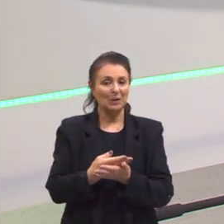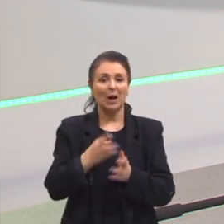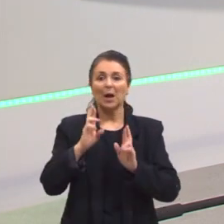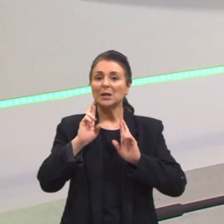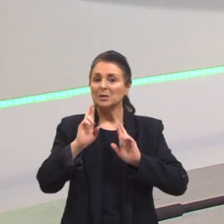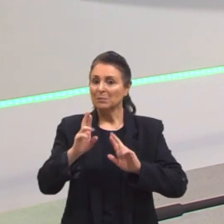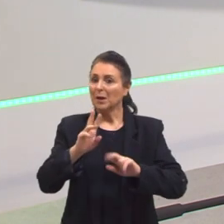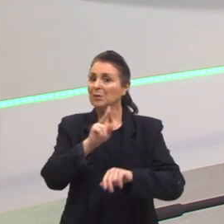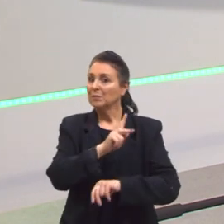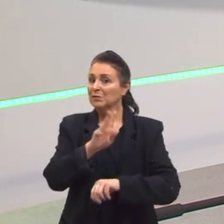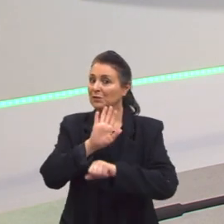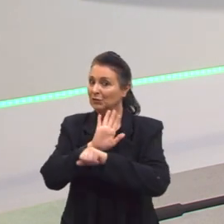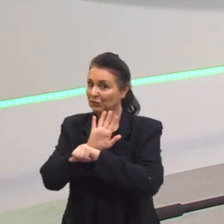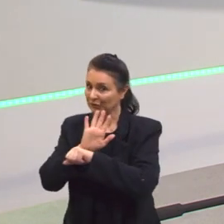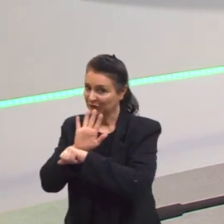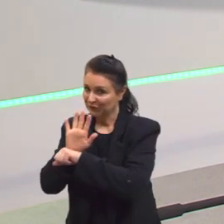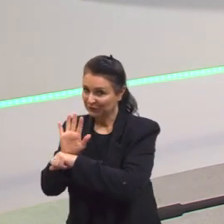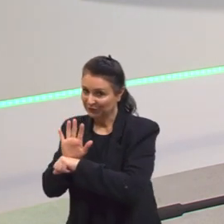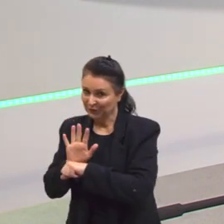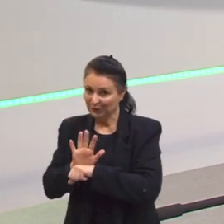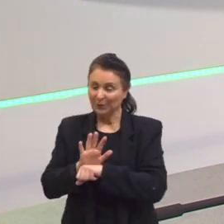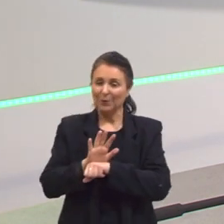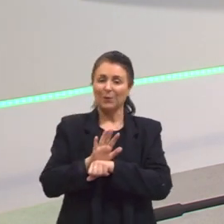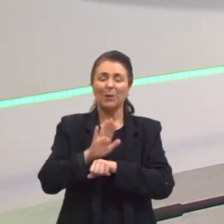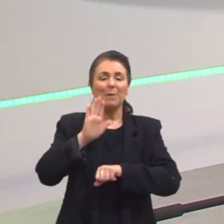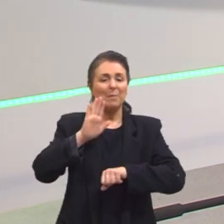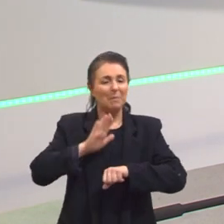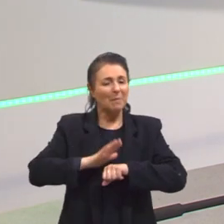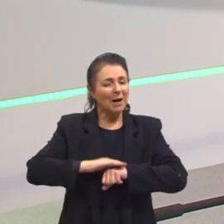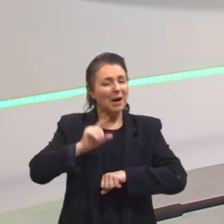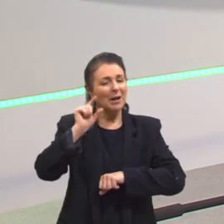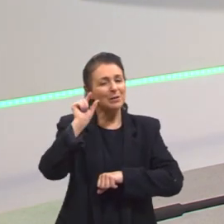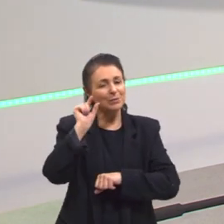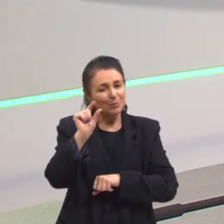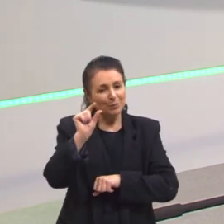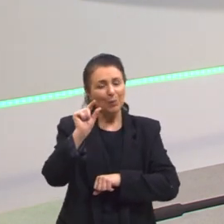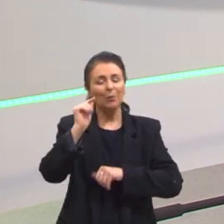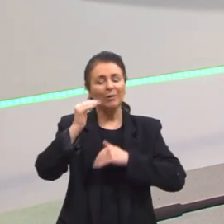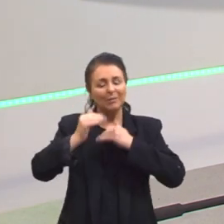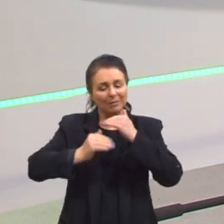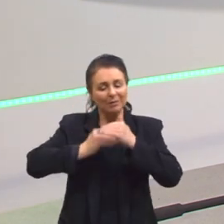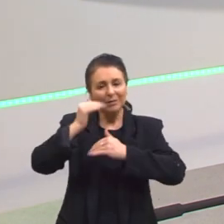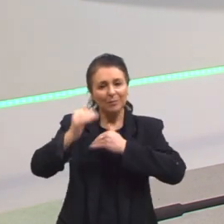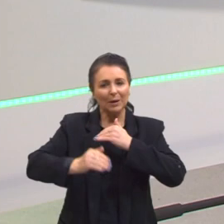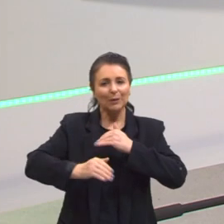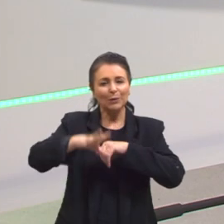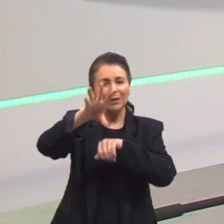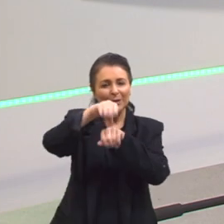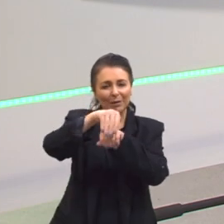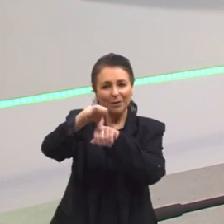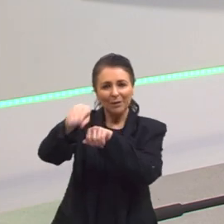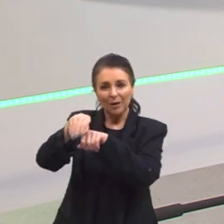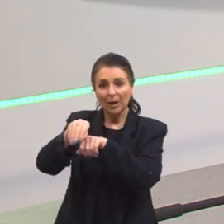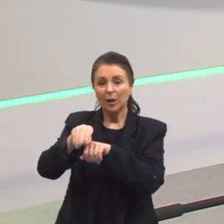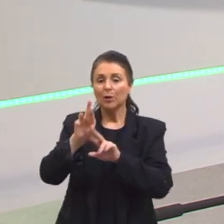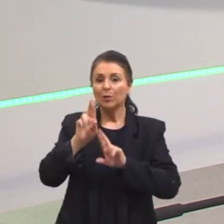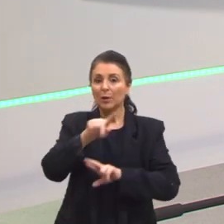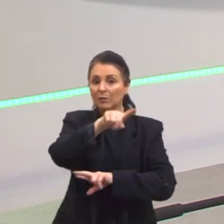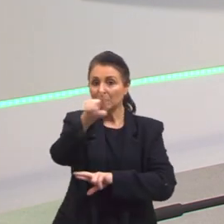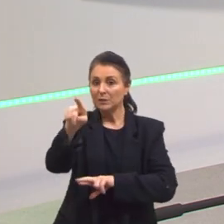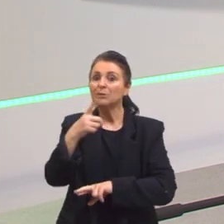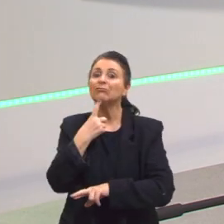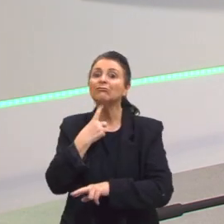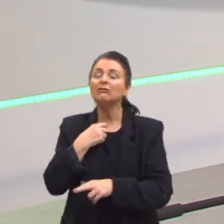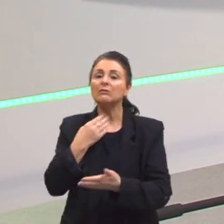que eu tenha auxiliado vocês mais um tijolinho lá na construção do conhecimento, espero que vocês estejam gostando das